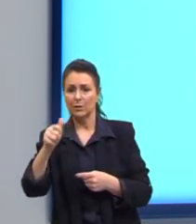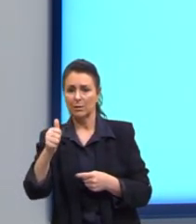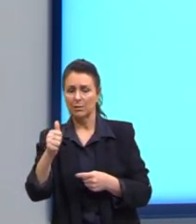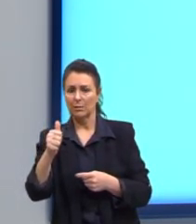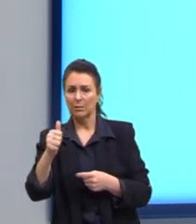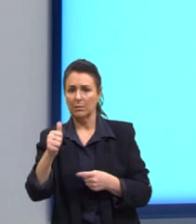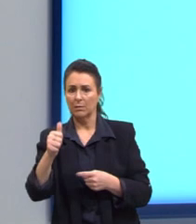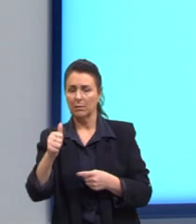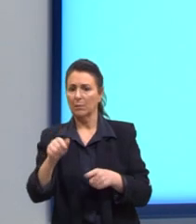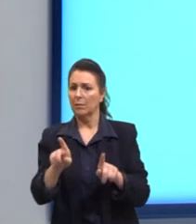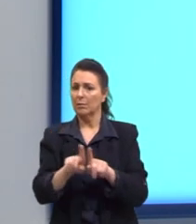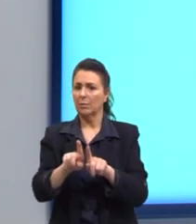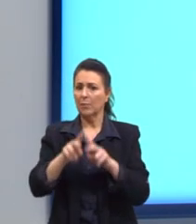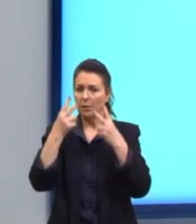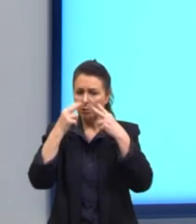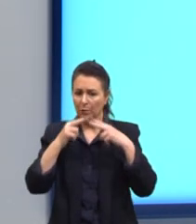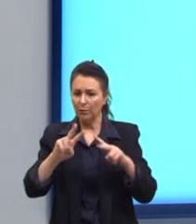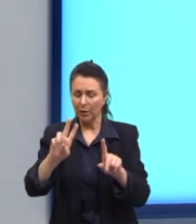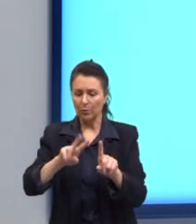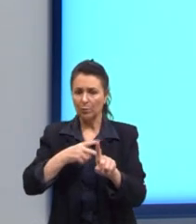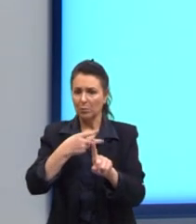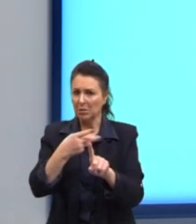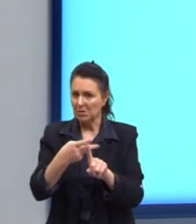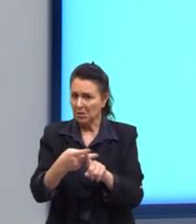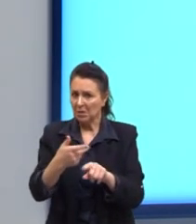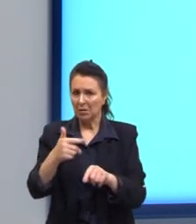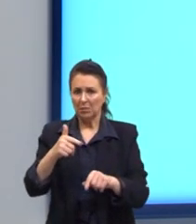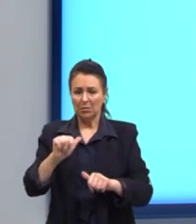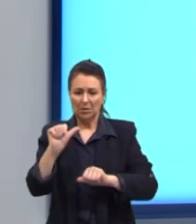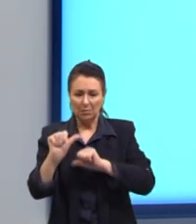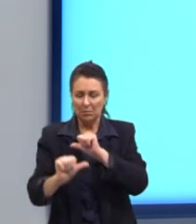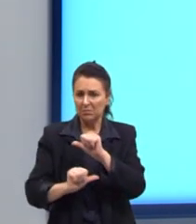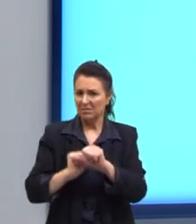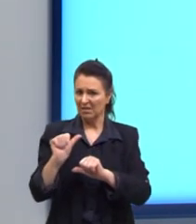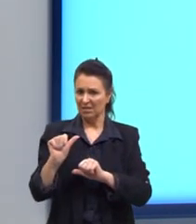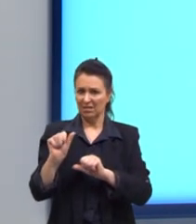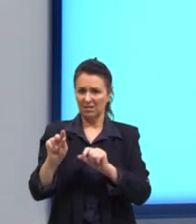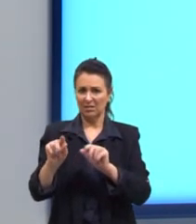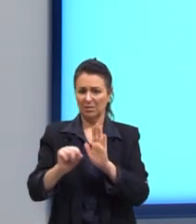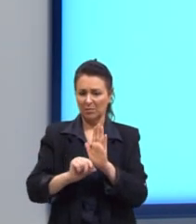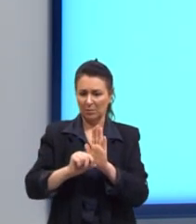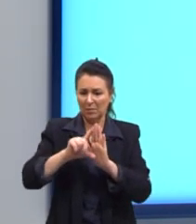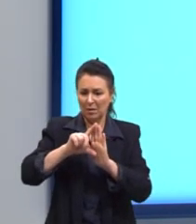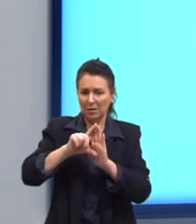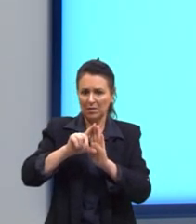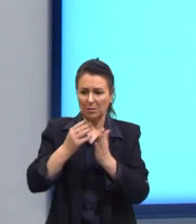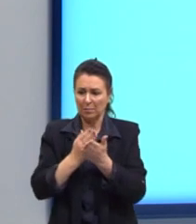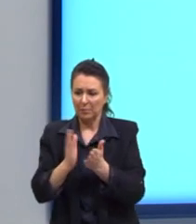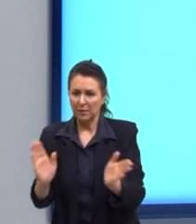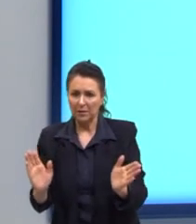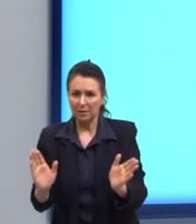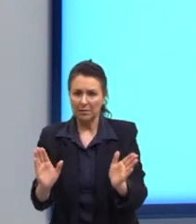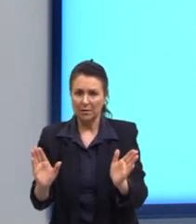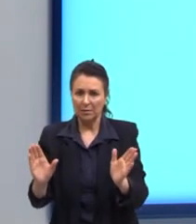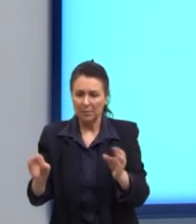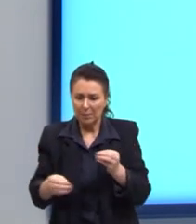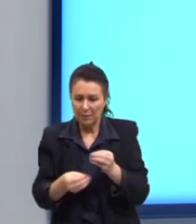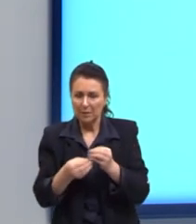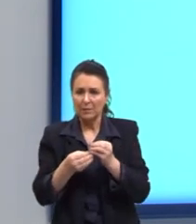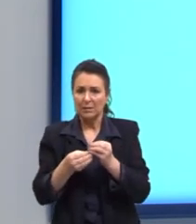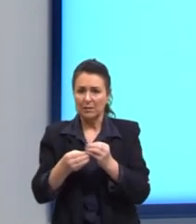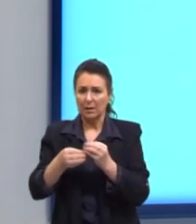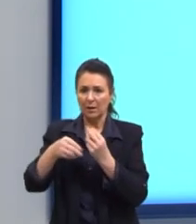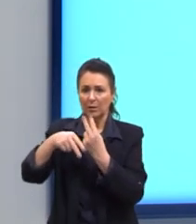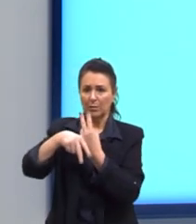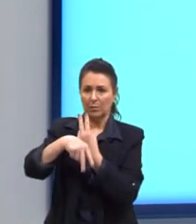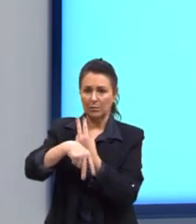aqui duplicação, não vemos alteração para mais, para perda e nem para acréscimo de cromossomos.